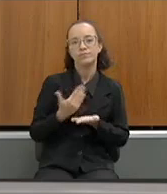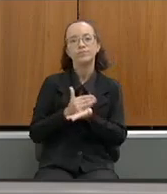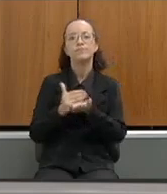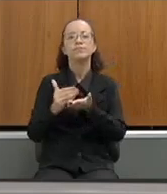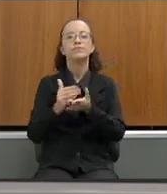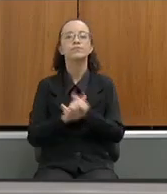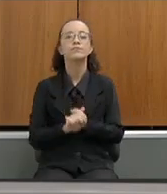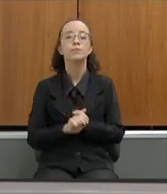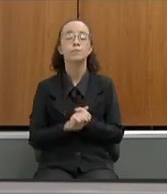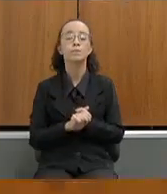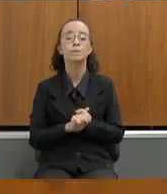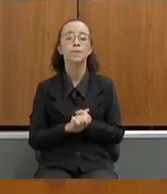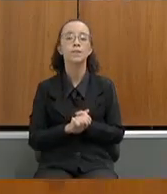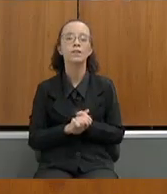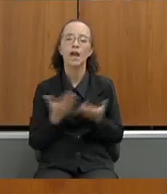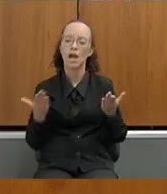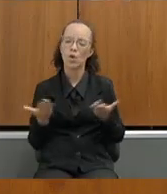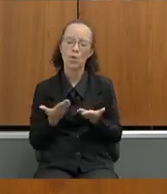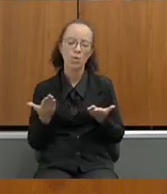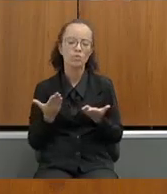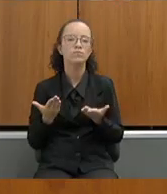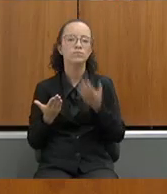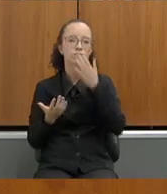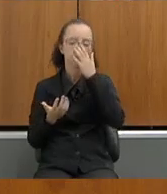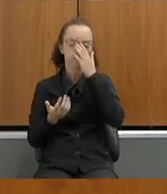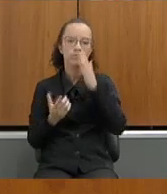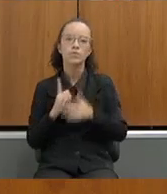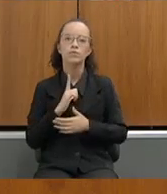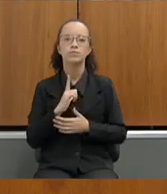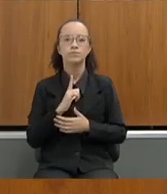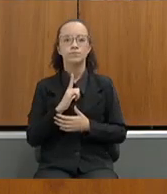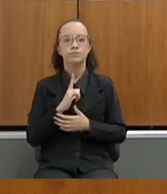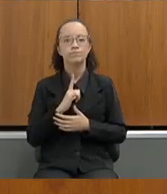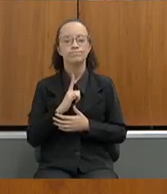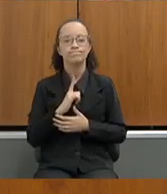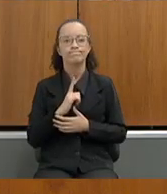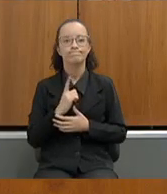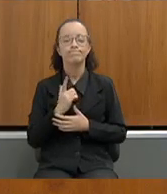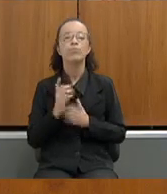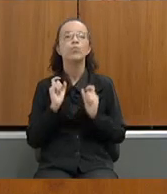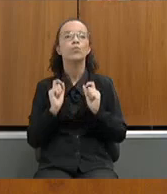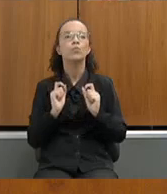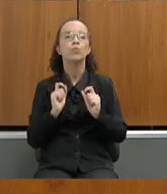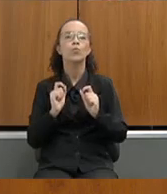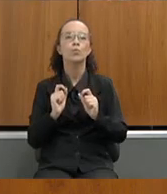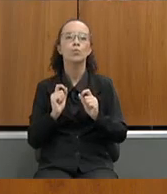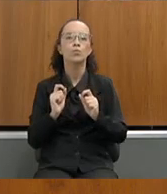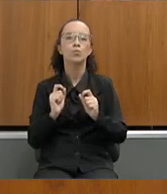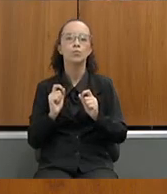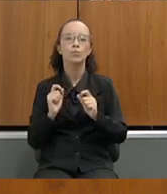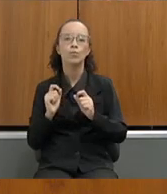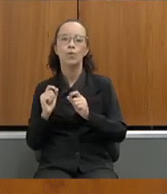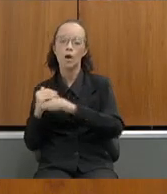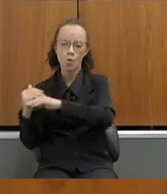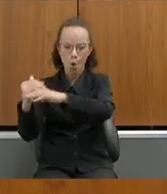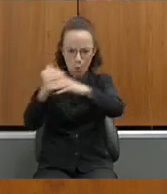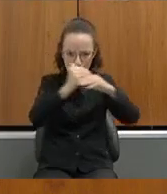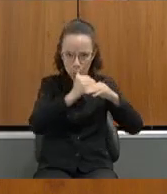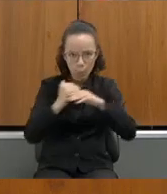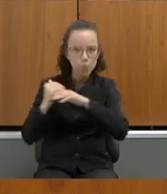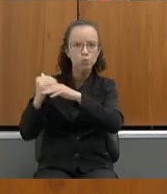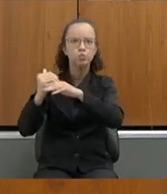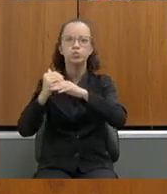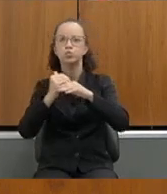eu trago comigo uma coisa que a intenção não é ser unânime que eu acho que importante a gente sempre ter